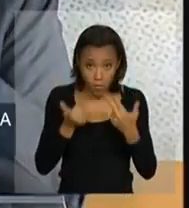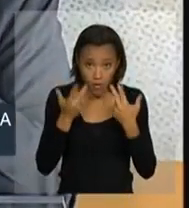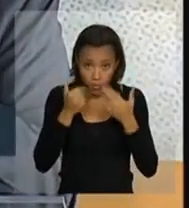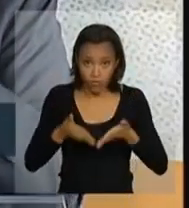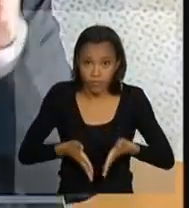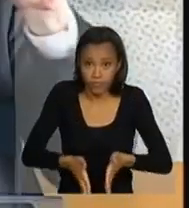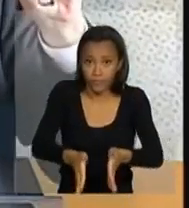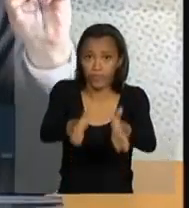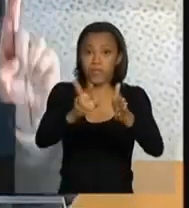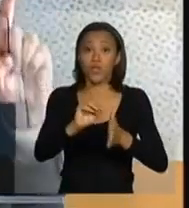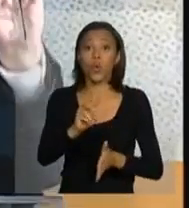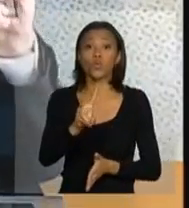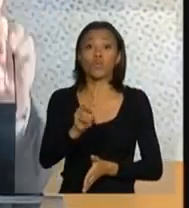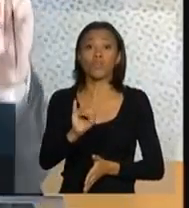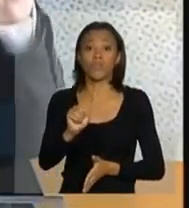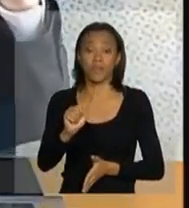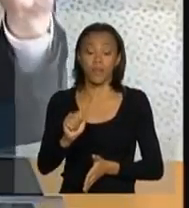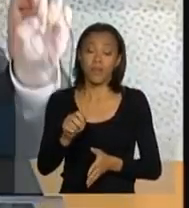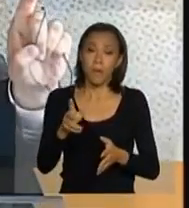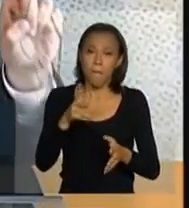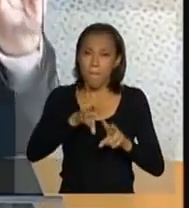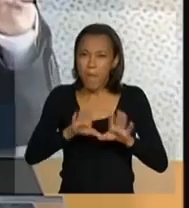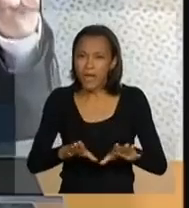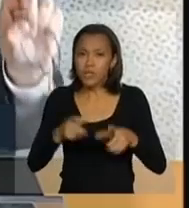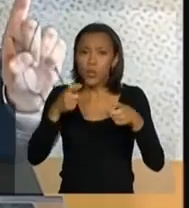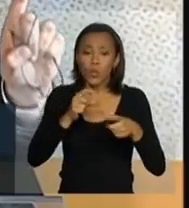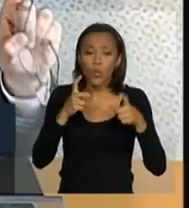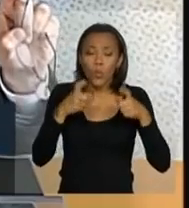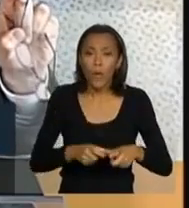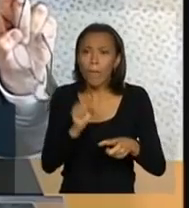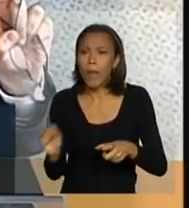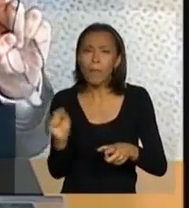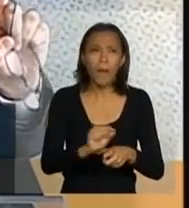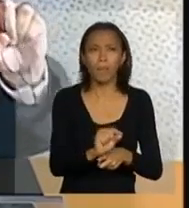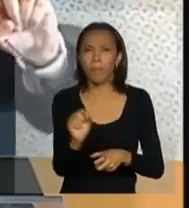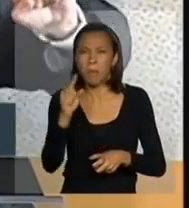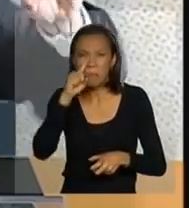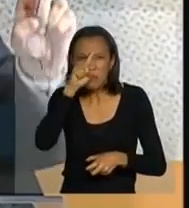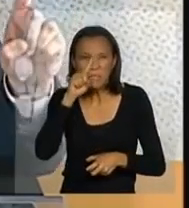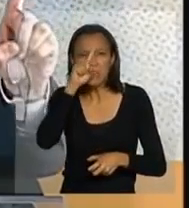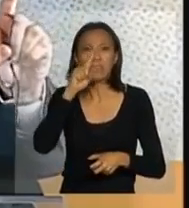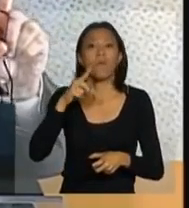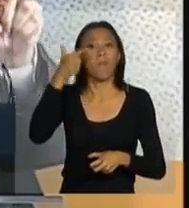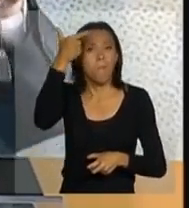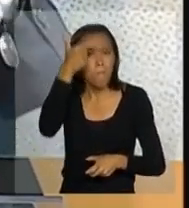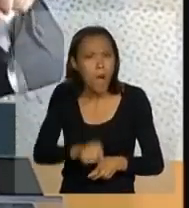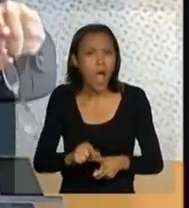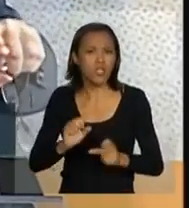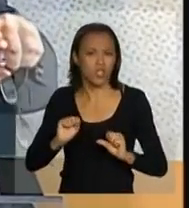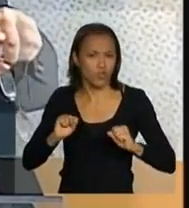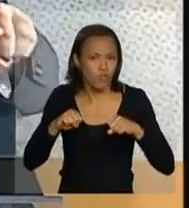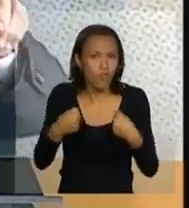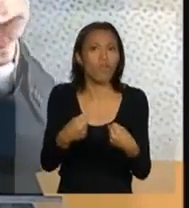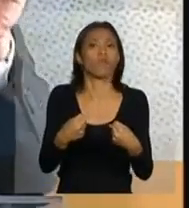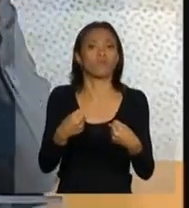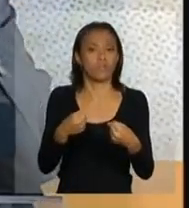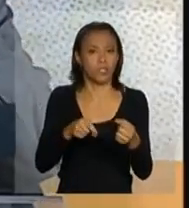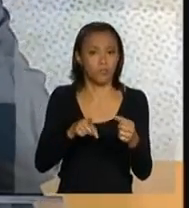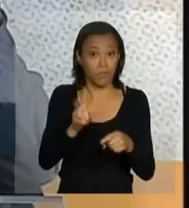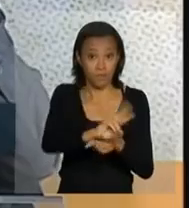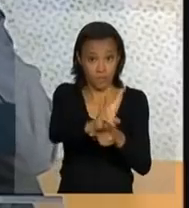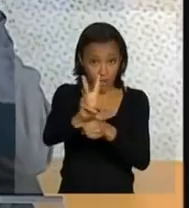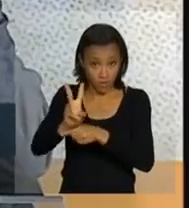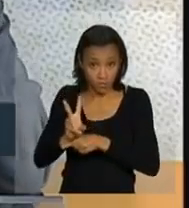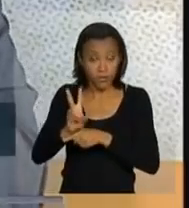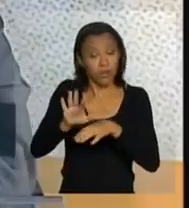mas, nos trechos mais críticos detectados, nós vamos conjugar os esforços. E aí,